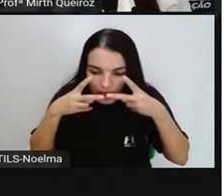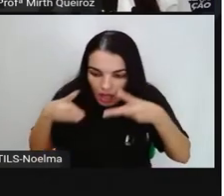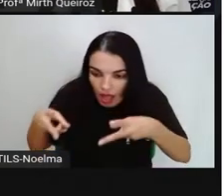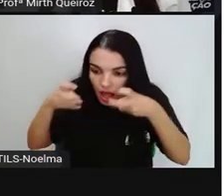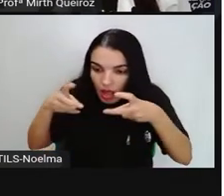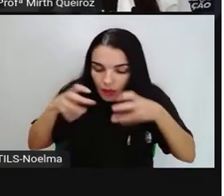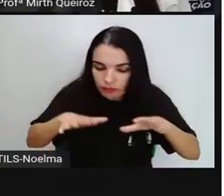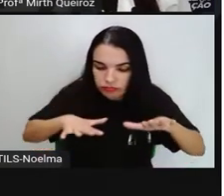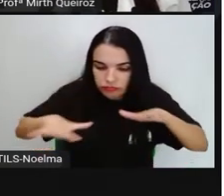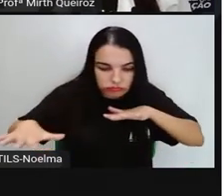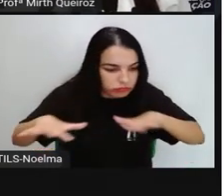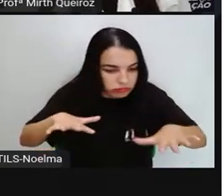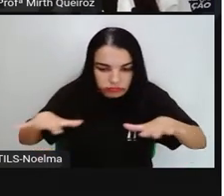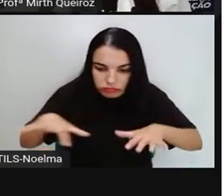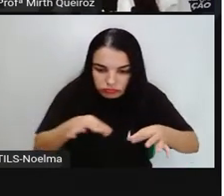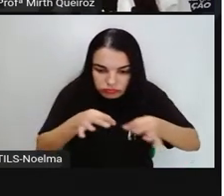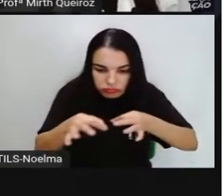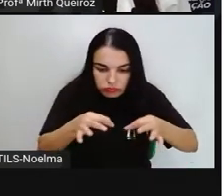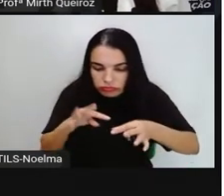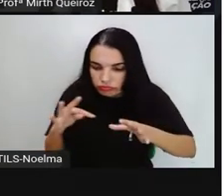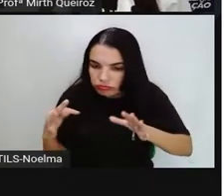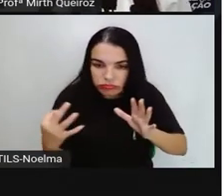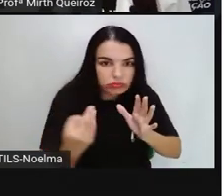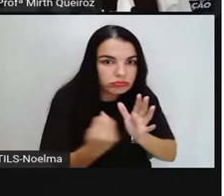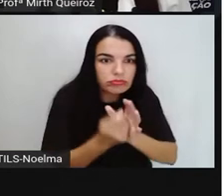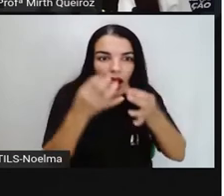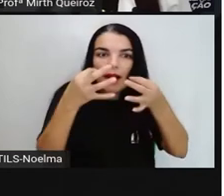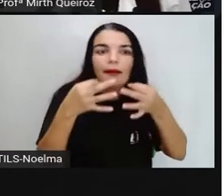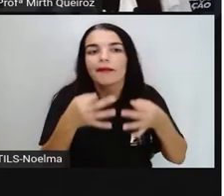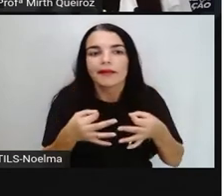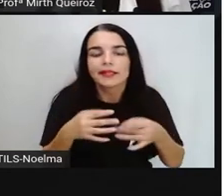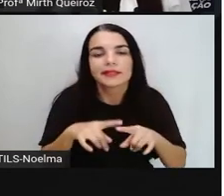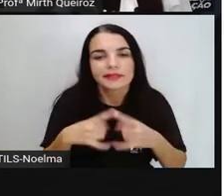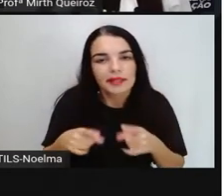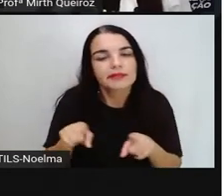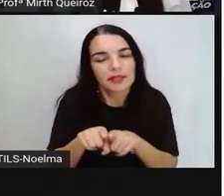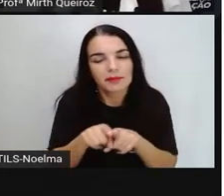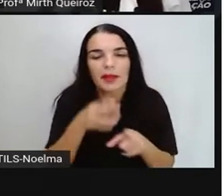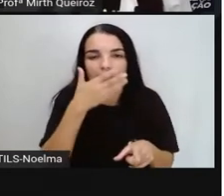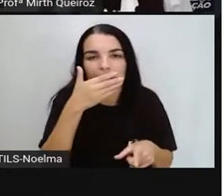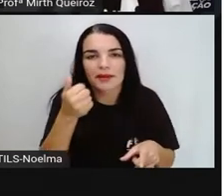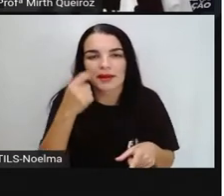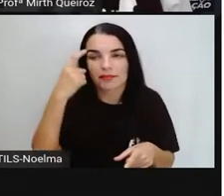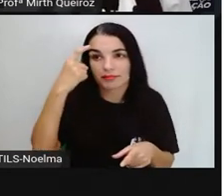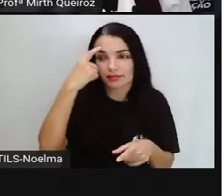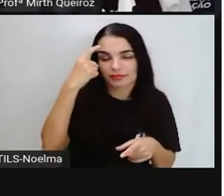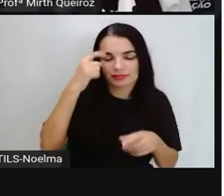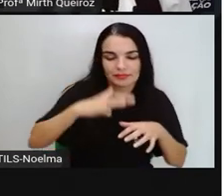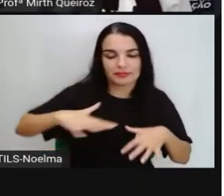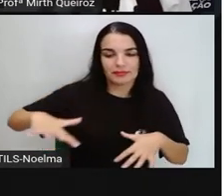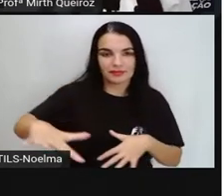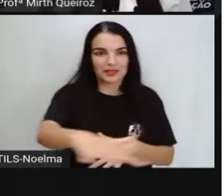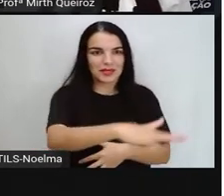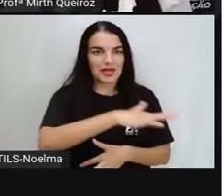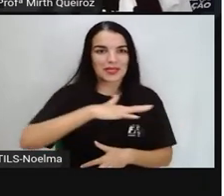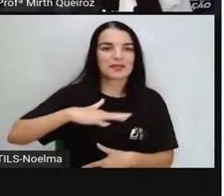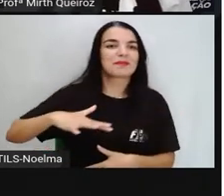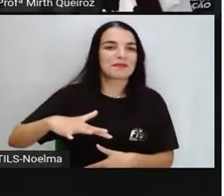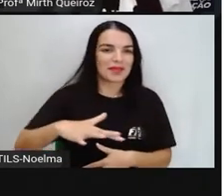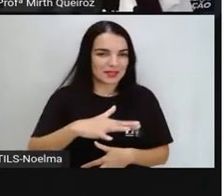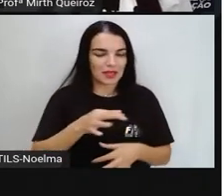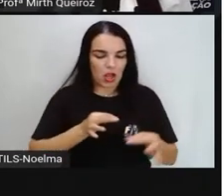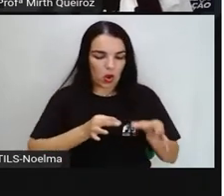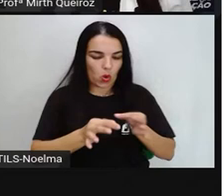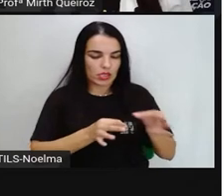e posicionamento de formas geométricas. Então, nós vamos estar melhorando a nossa noção espacial, né? O espaço